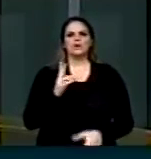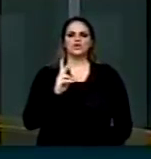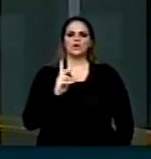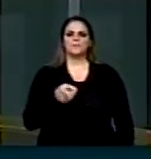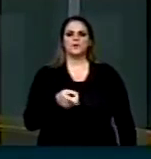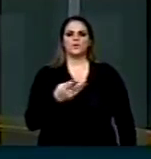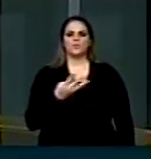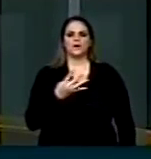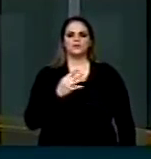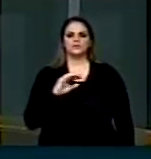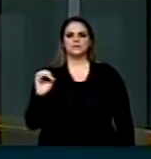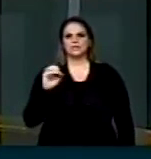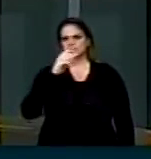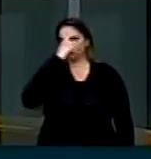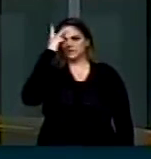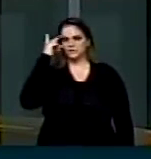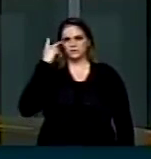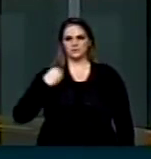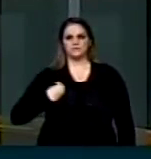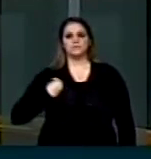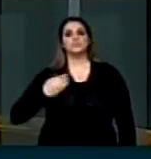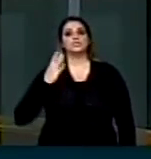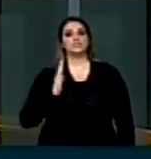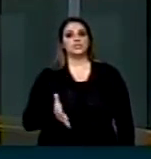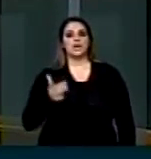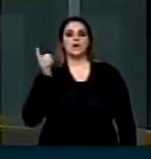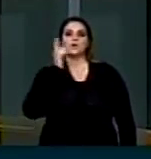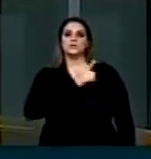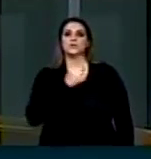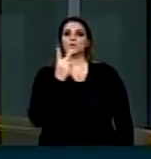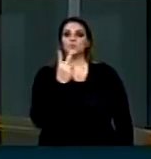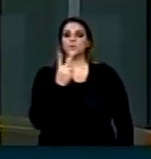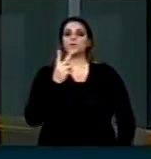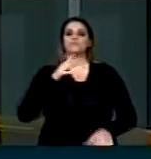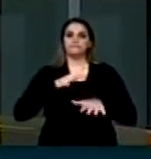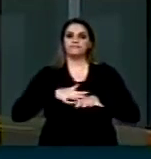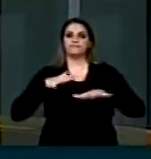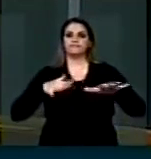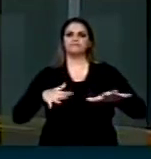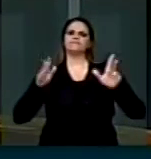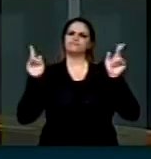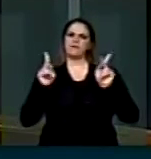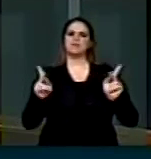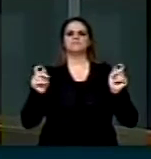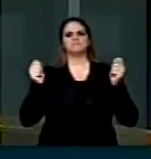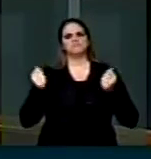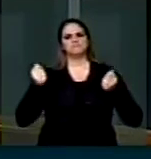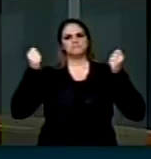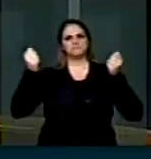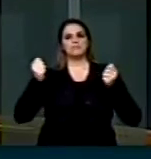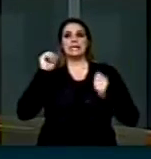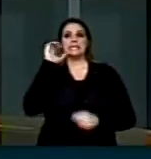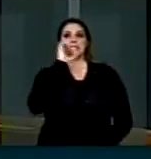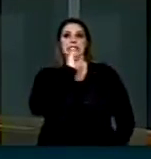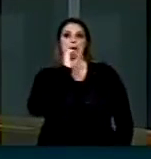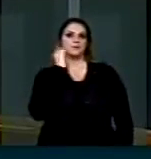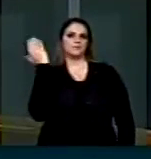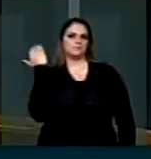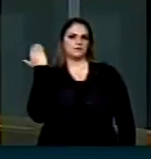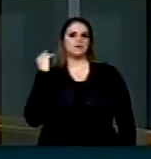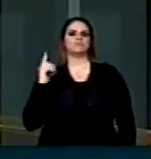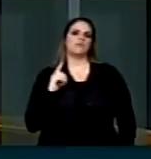.400 membros, já promoveu duas passeatas. A última ocorrida, no sábado passado,